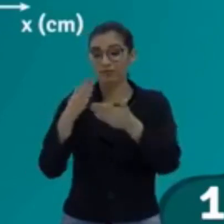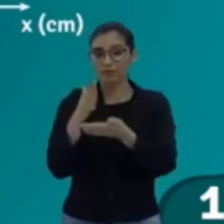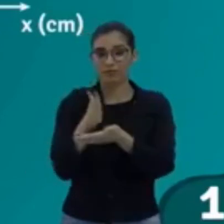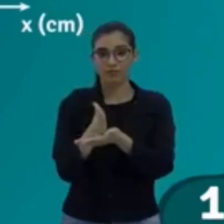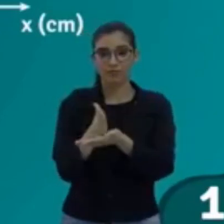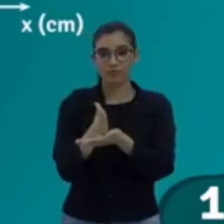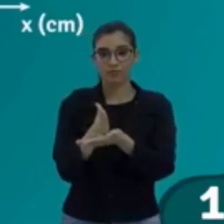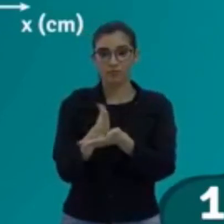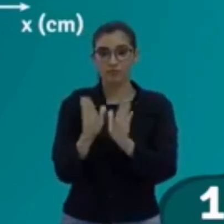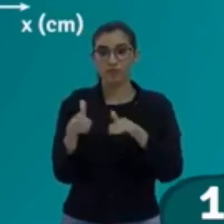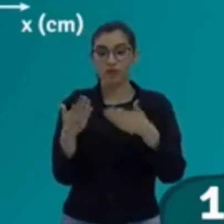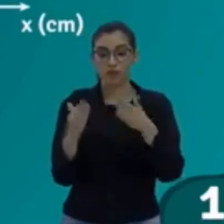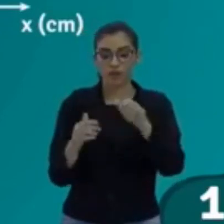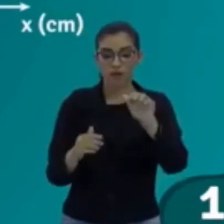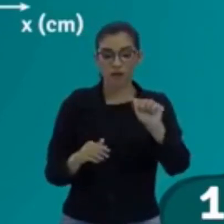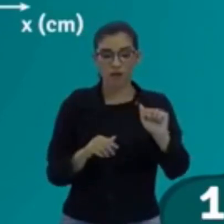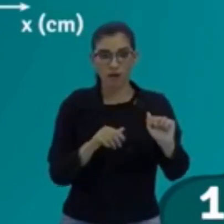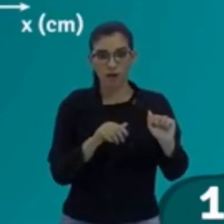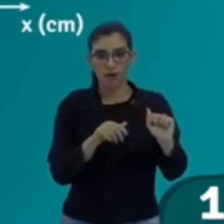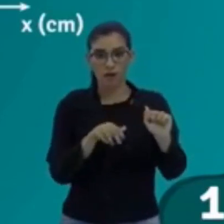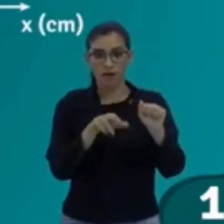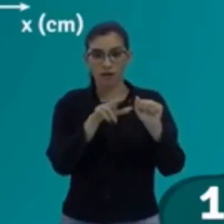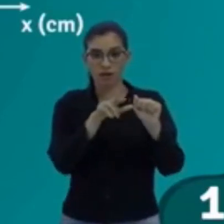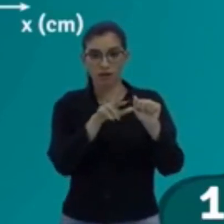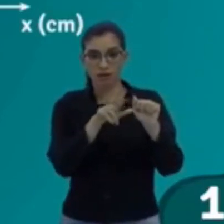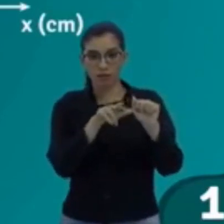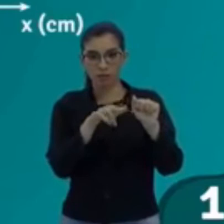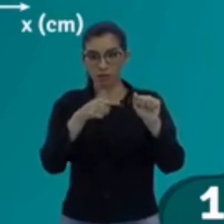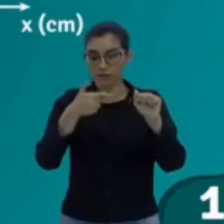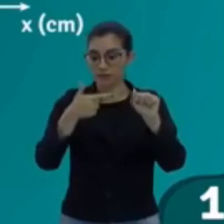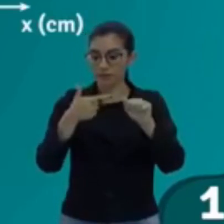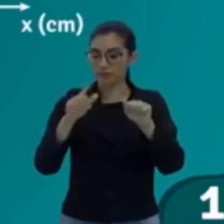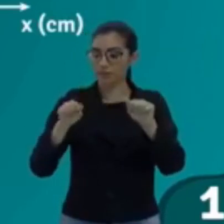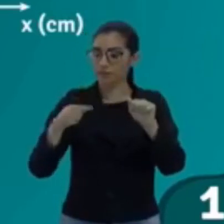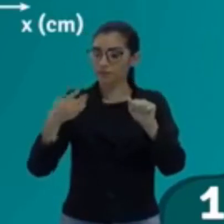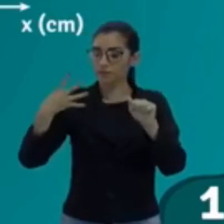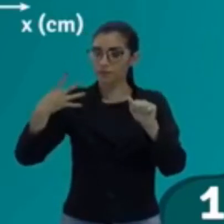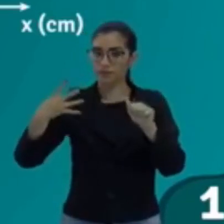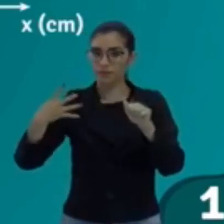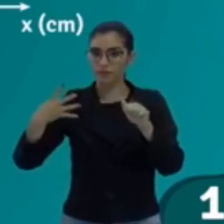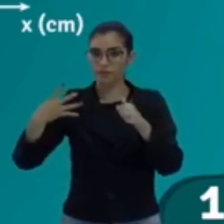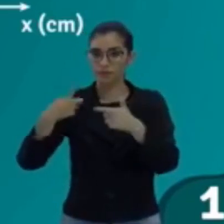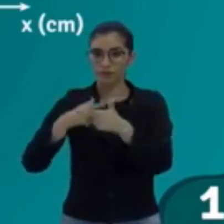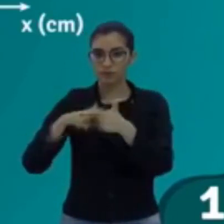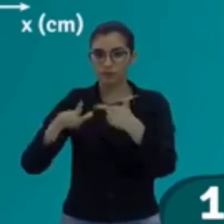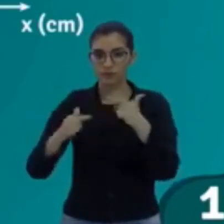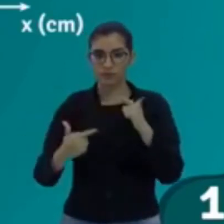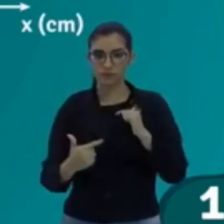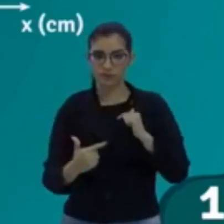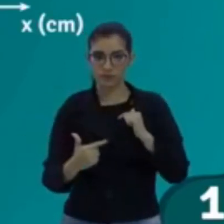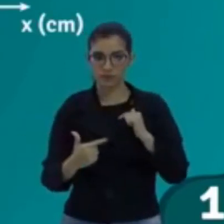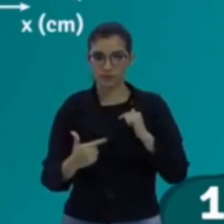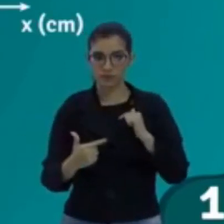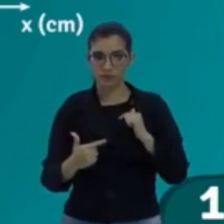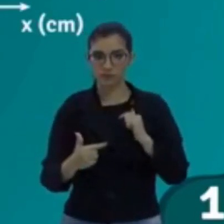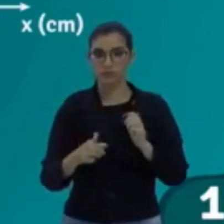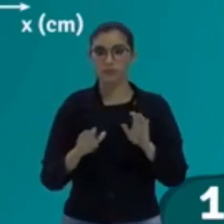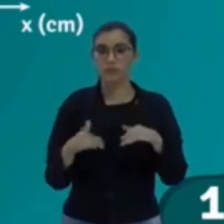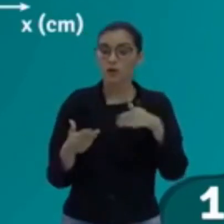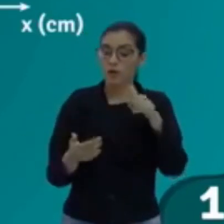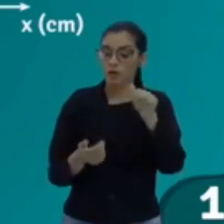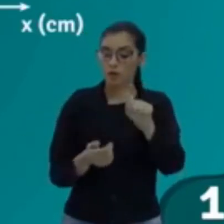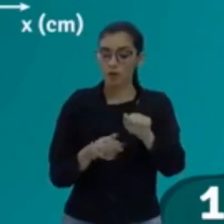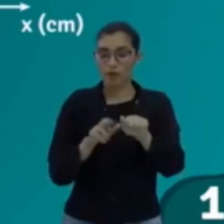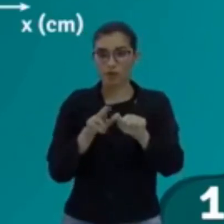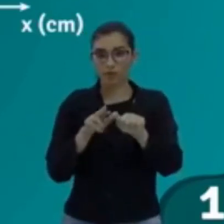Então, vou dizer que a amplitude aí é 2,4 dividido por 2. Então, a